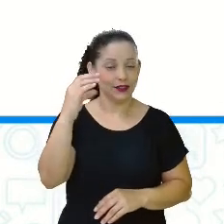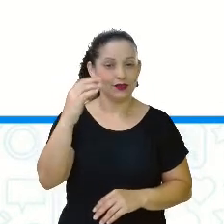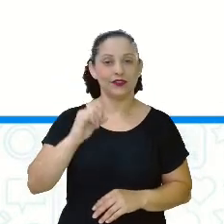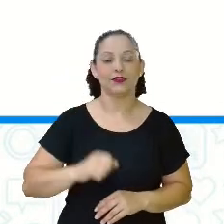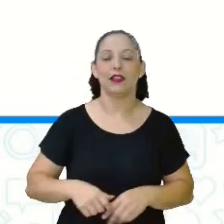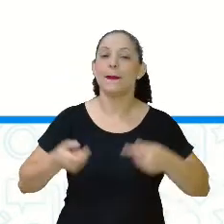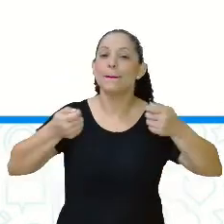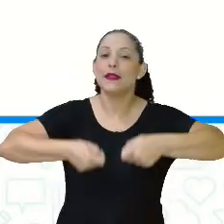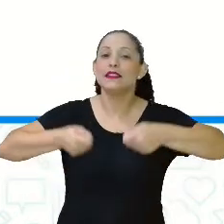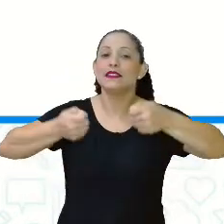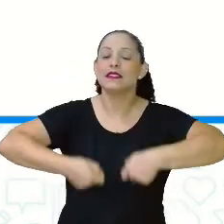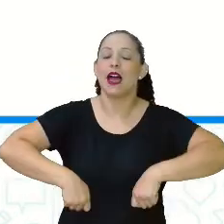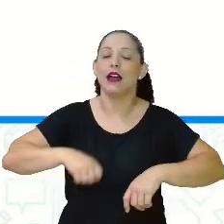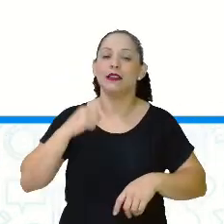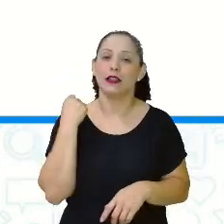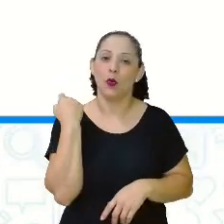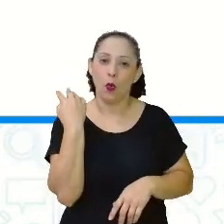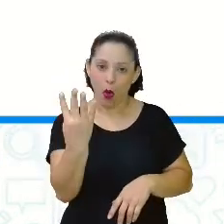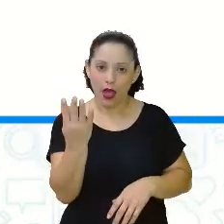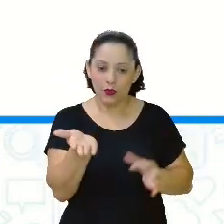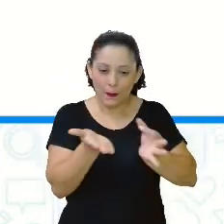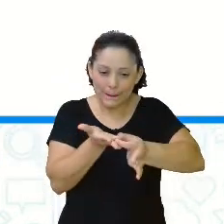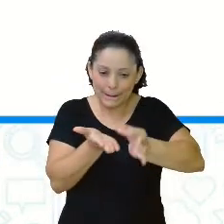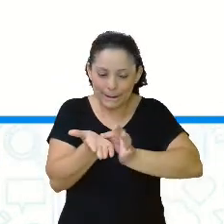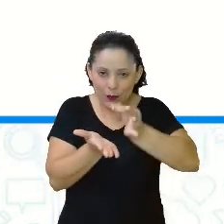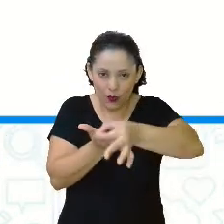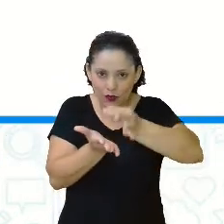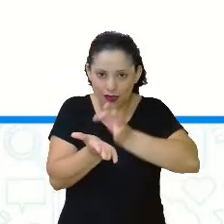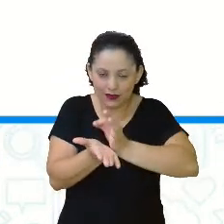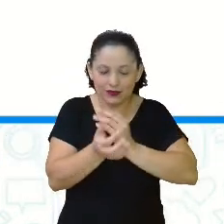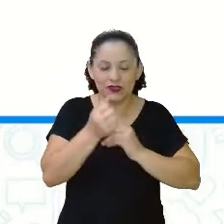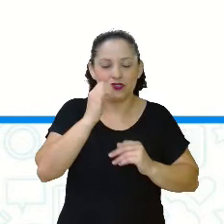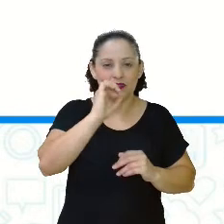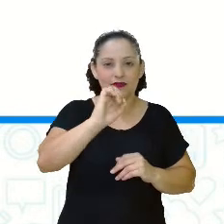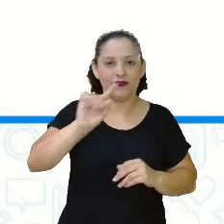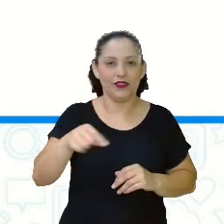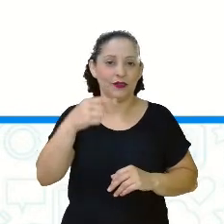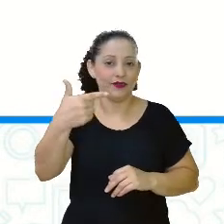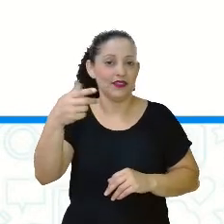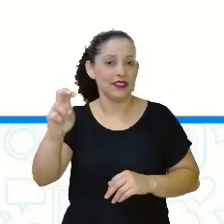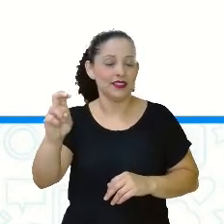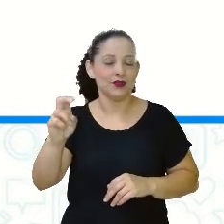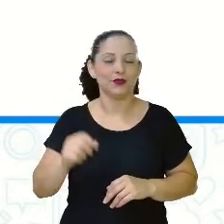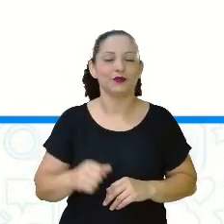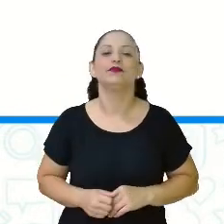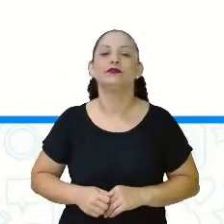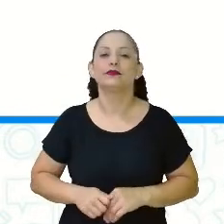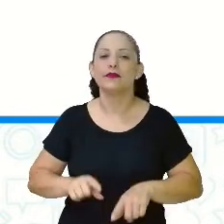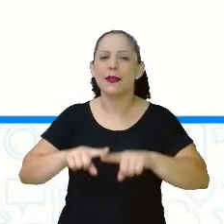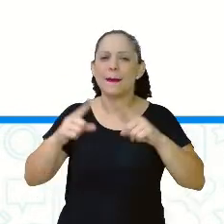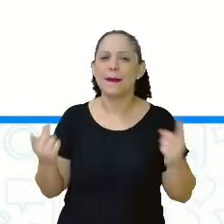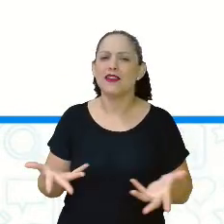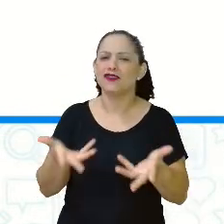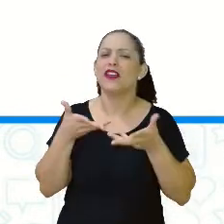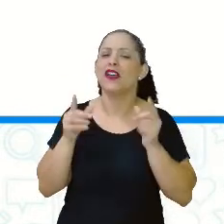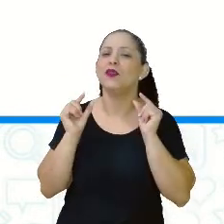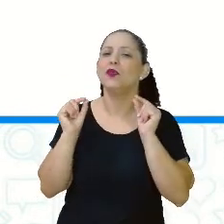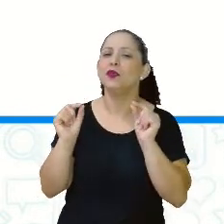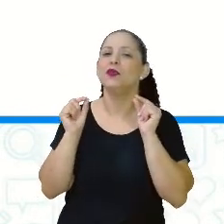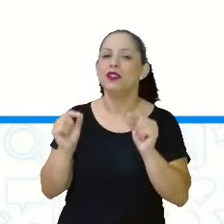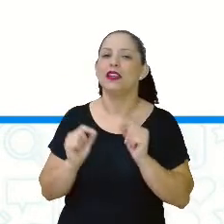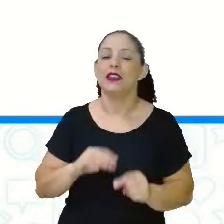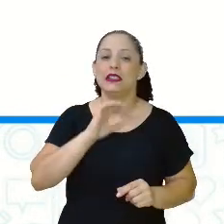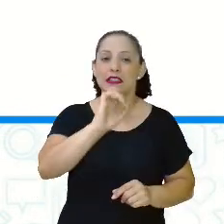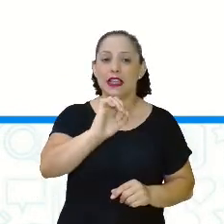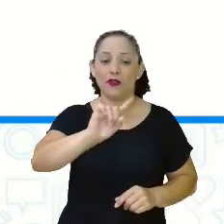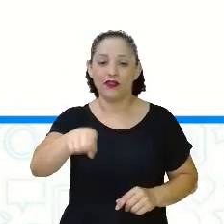de 4, 25 centavos para formar um real. Mas aí, eu só estou querendo o quê? 25 centavos é